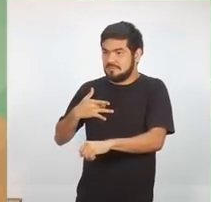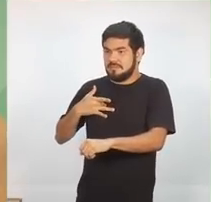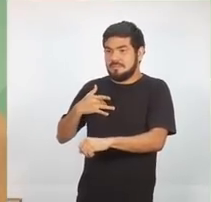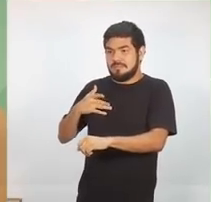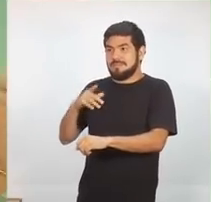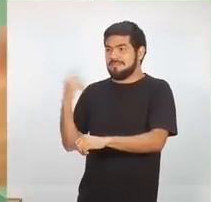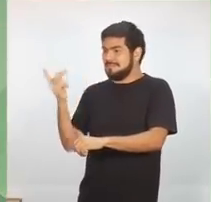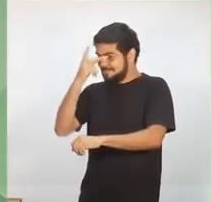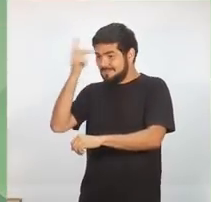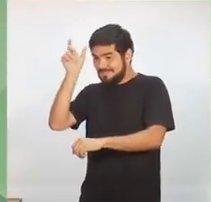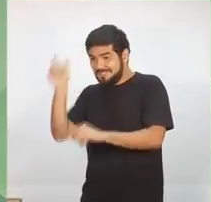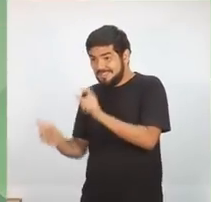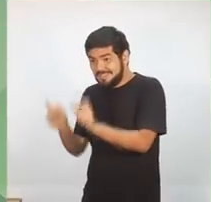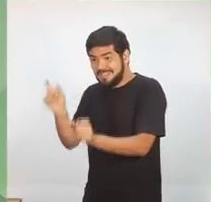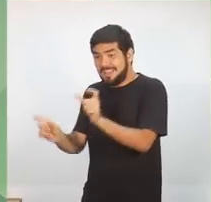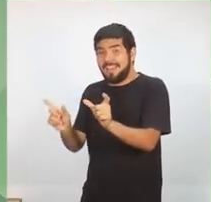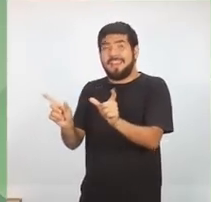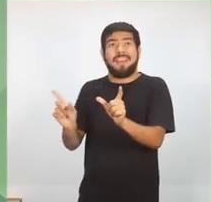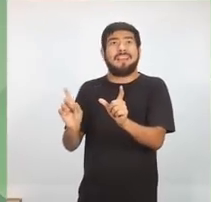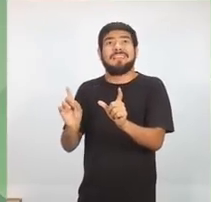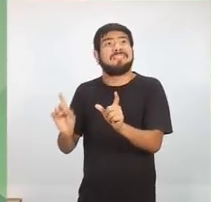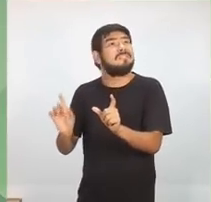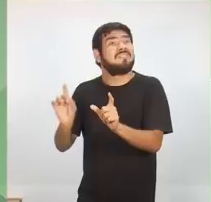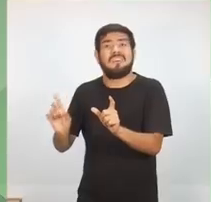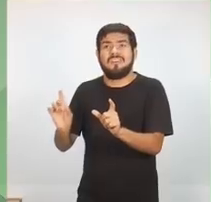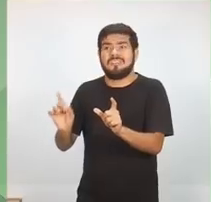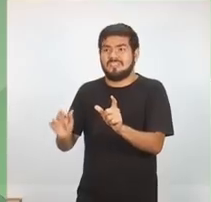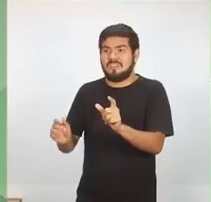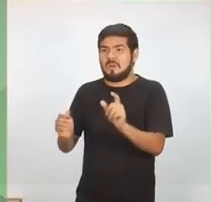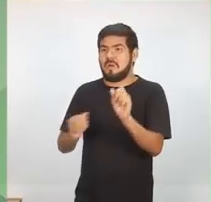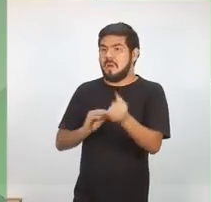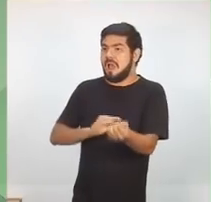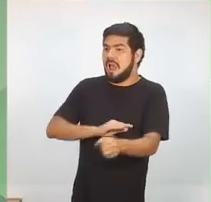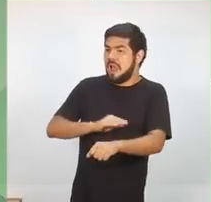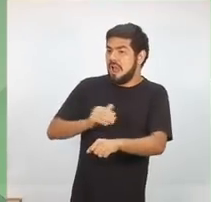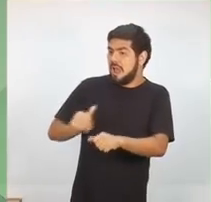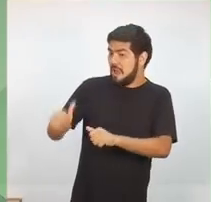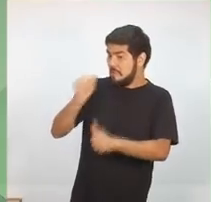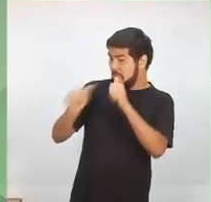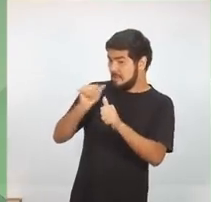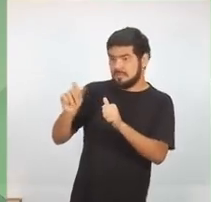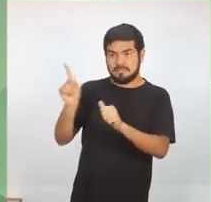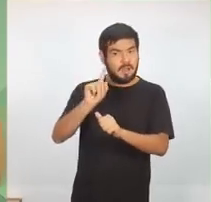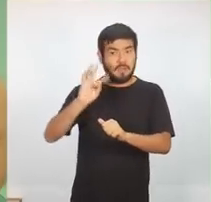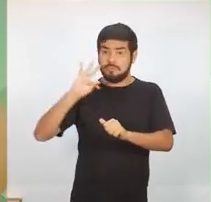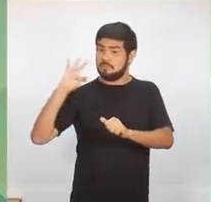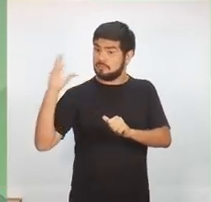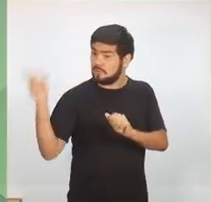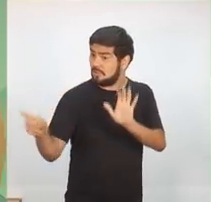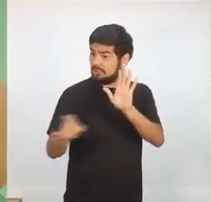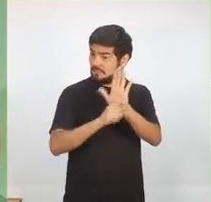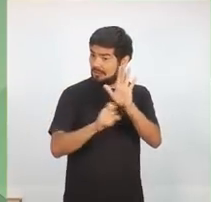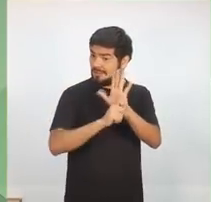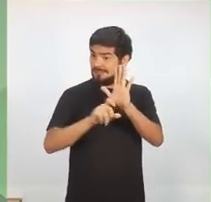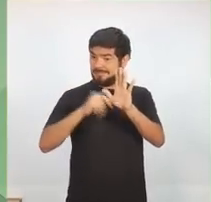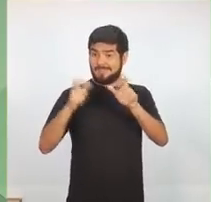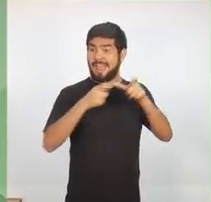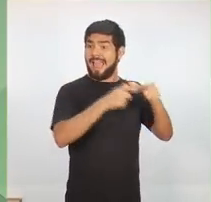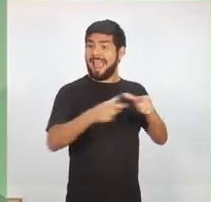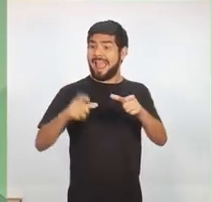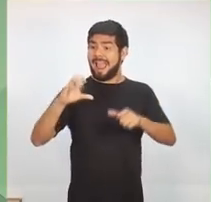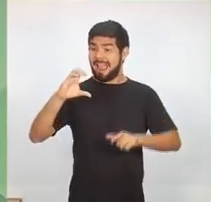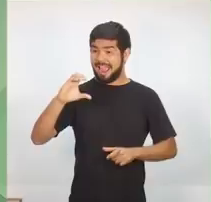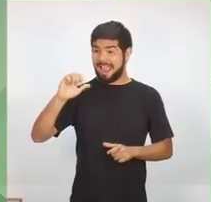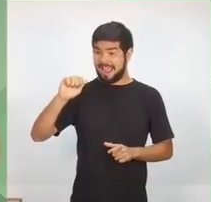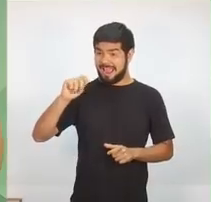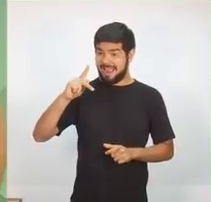mental, não só do álcool, mas de todas as drogas. Nós precisamos implantar CAPs em todo canto,